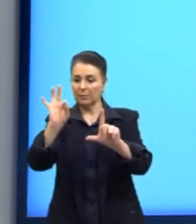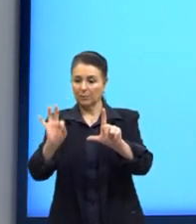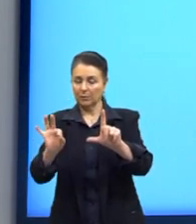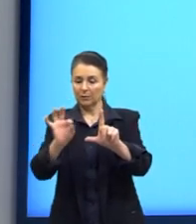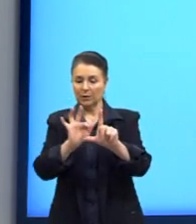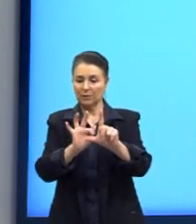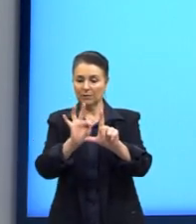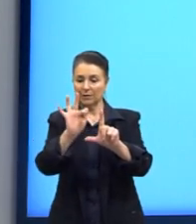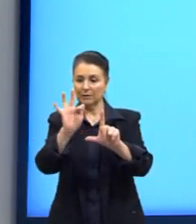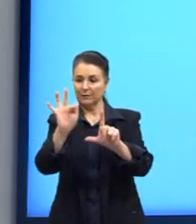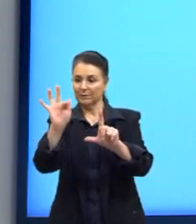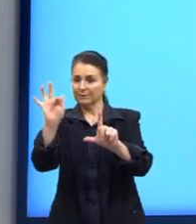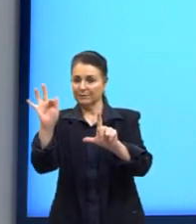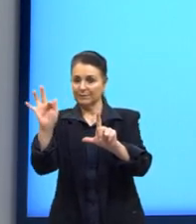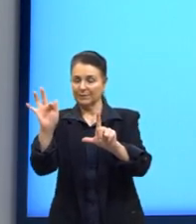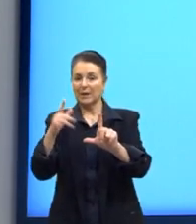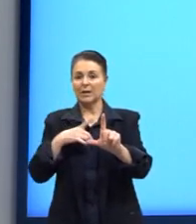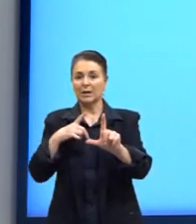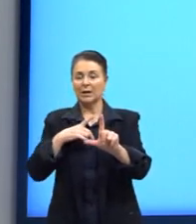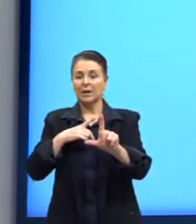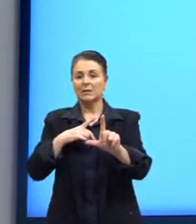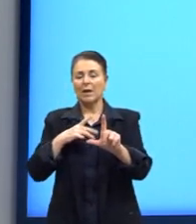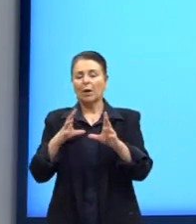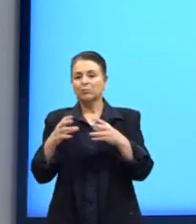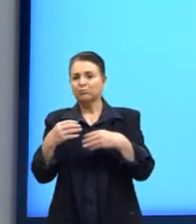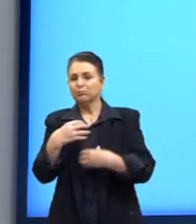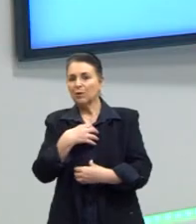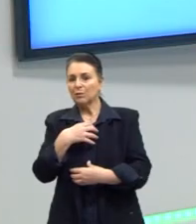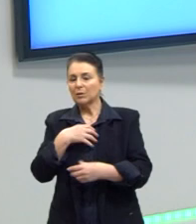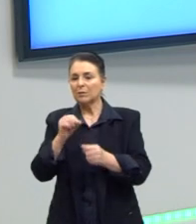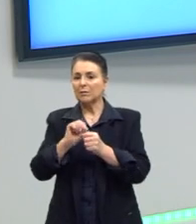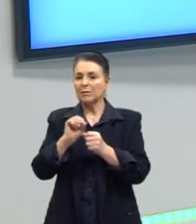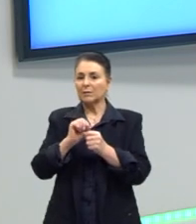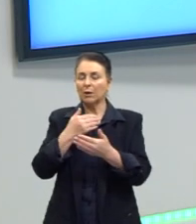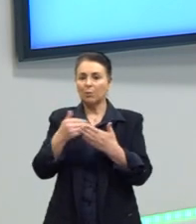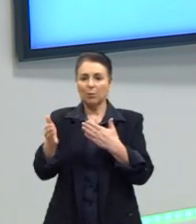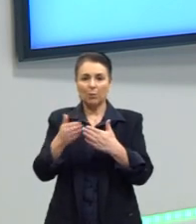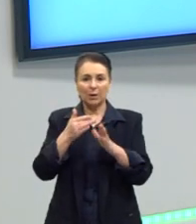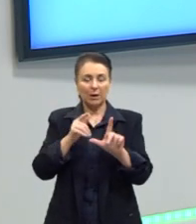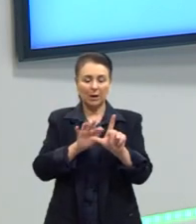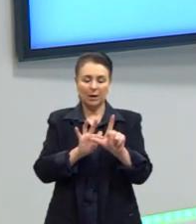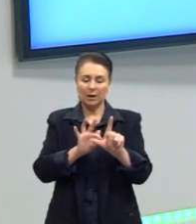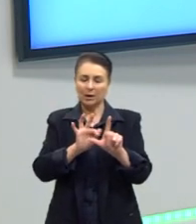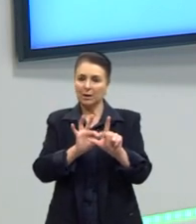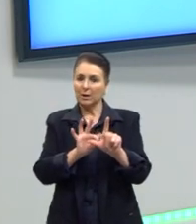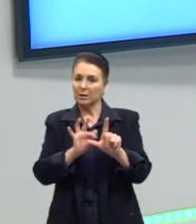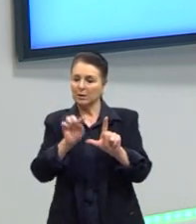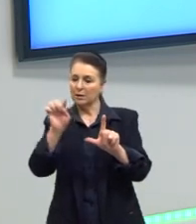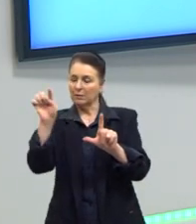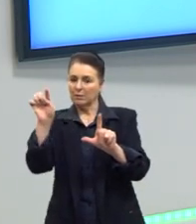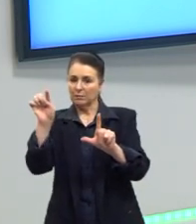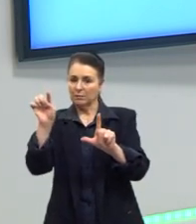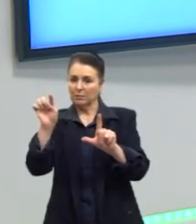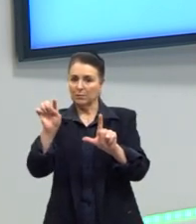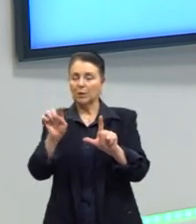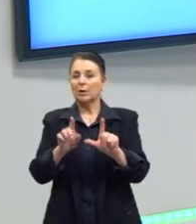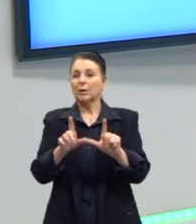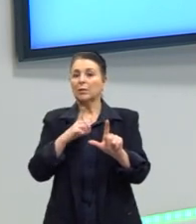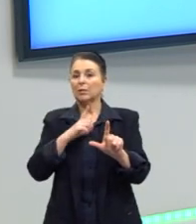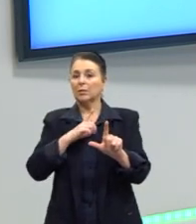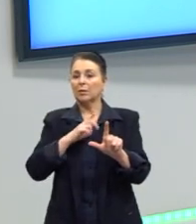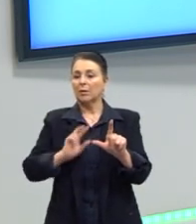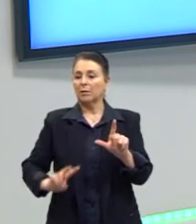gráfico. Esse é o formato que a gente segue para montar qualquer gráfico, né? Estipulamos ali alguns valores para x e aí